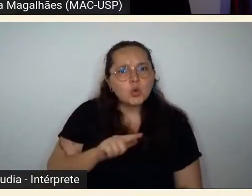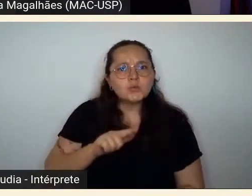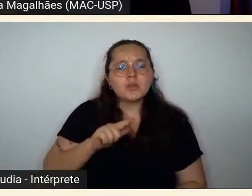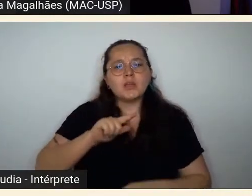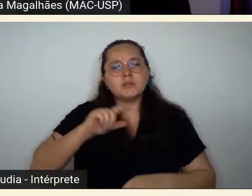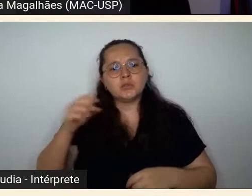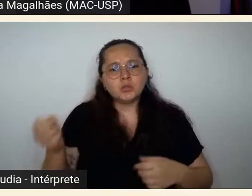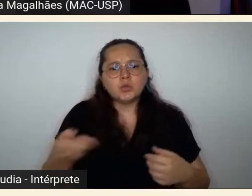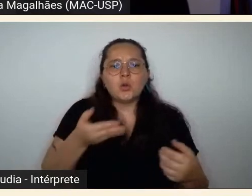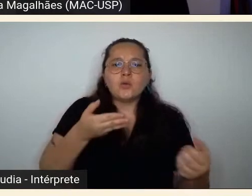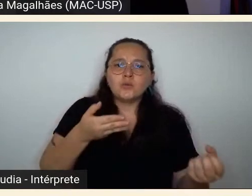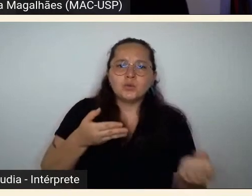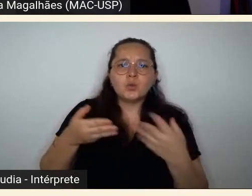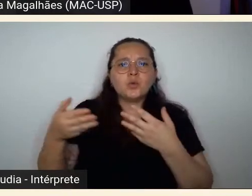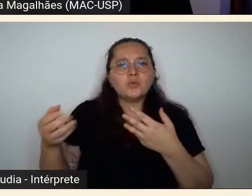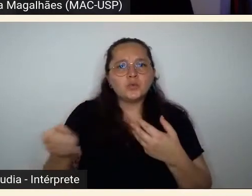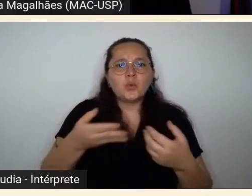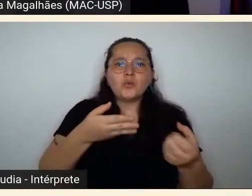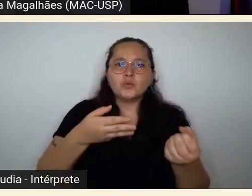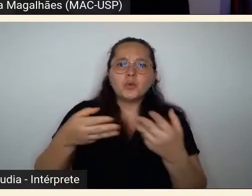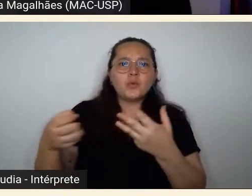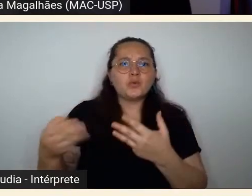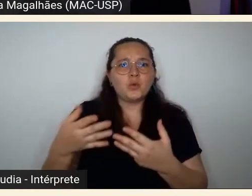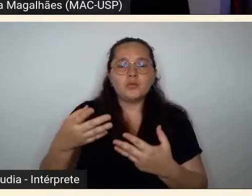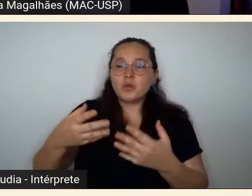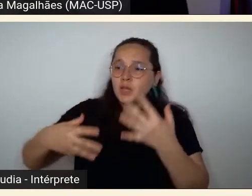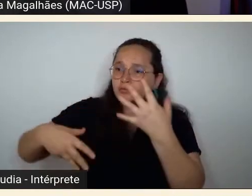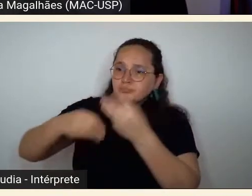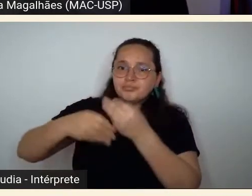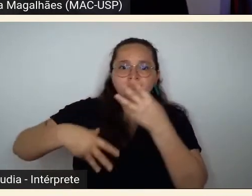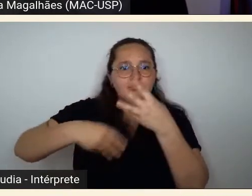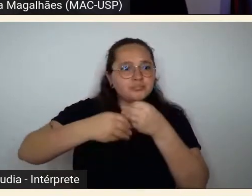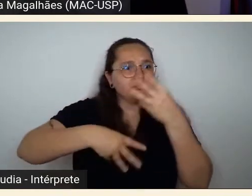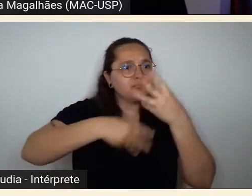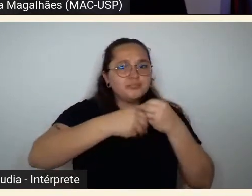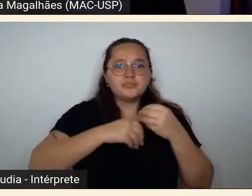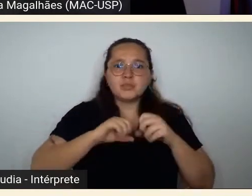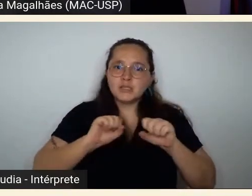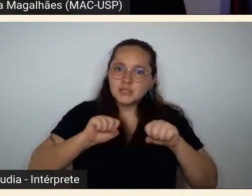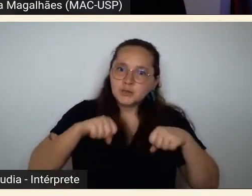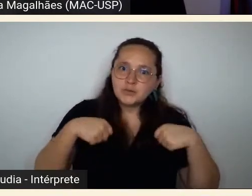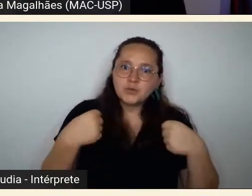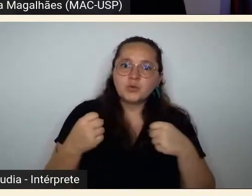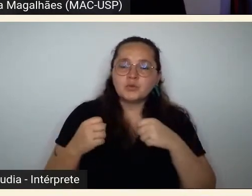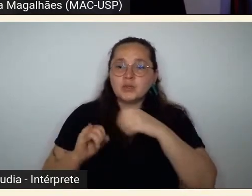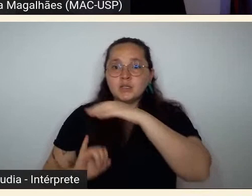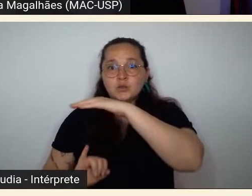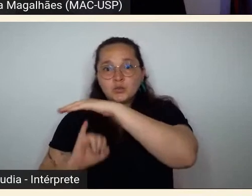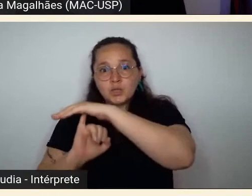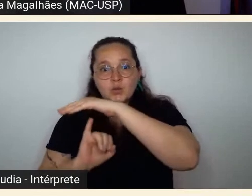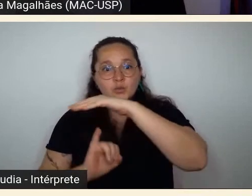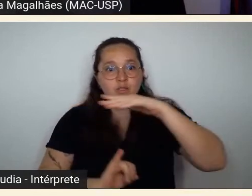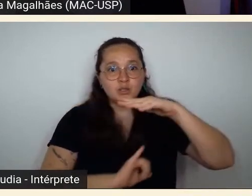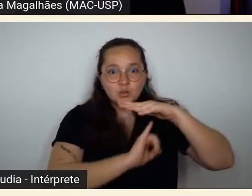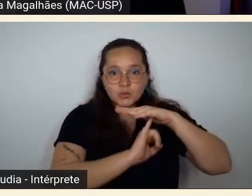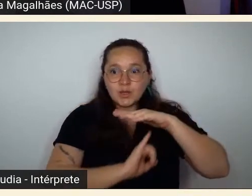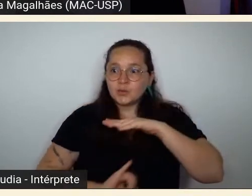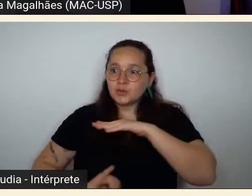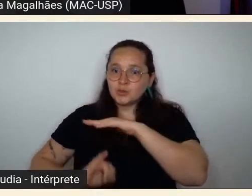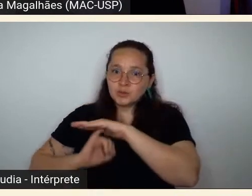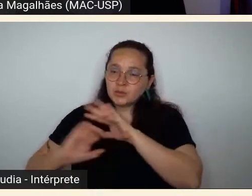complementamos os nossos esforços entre instituições de vários tipos, desde uma